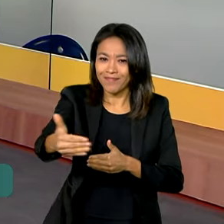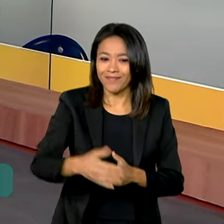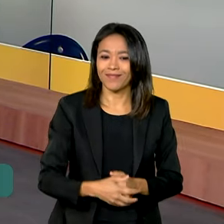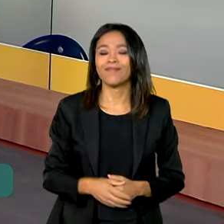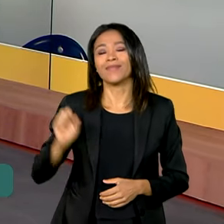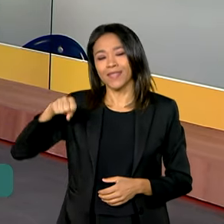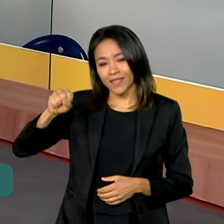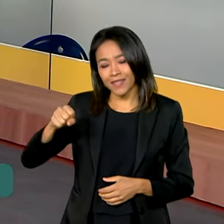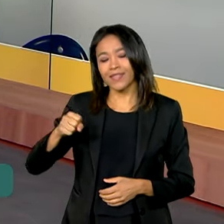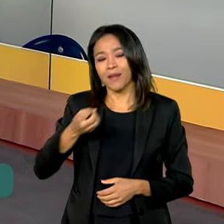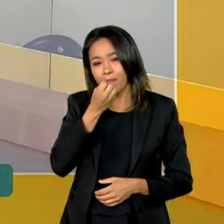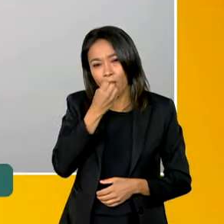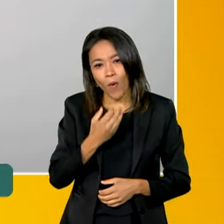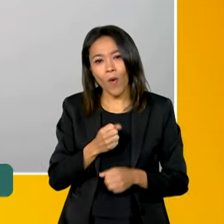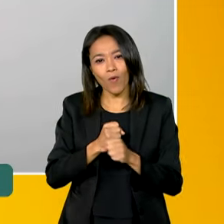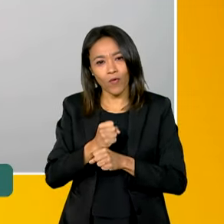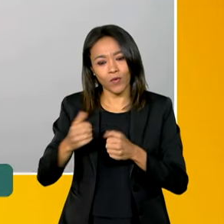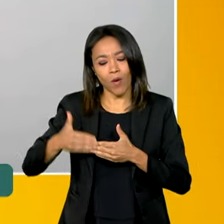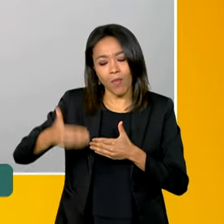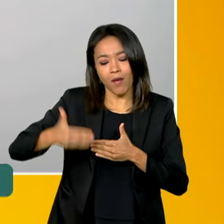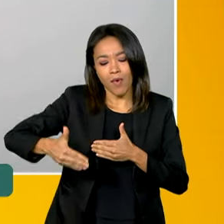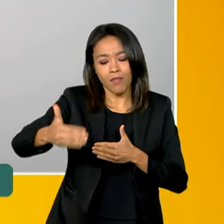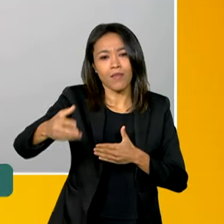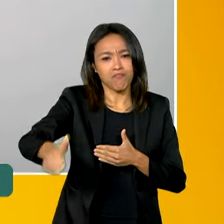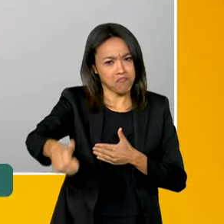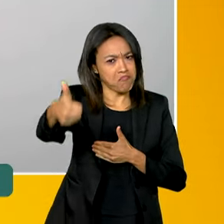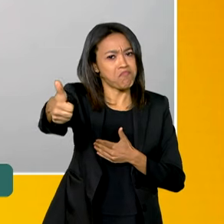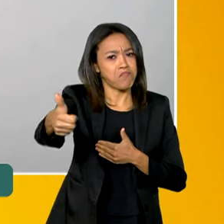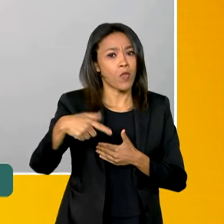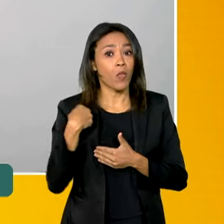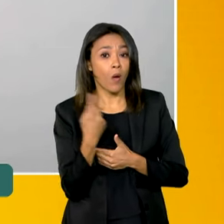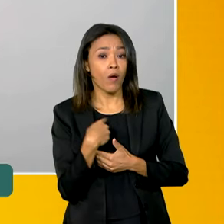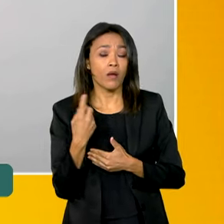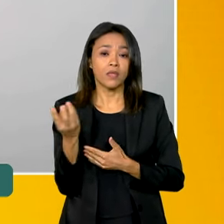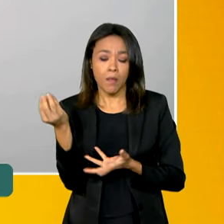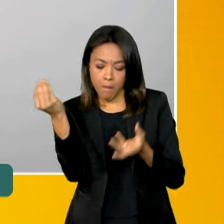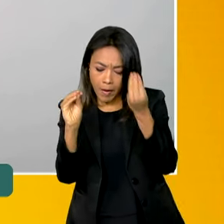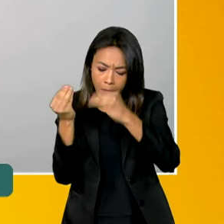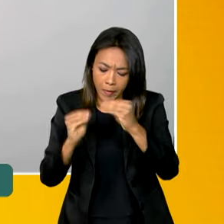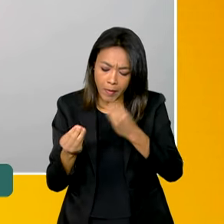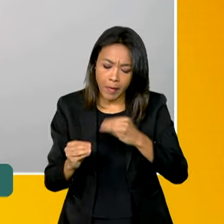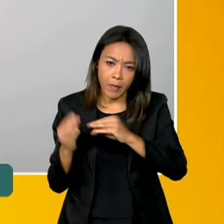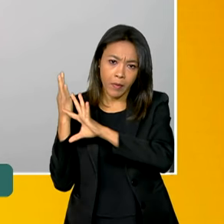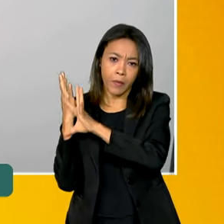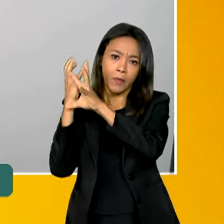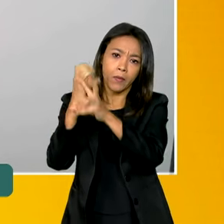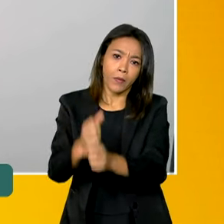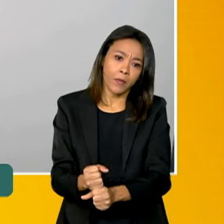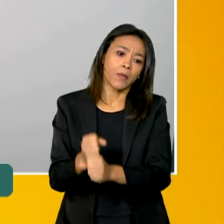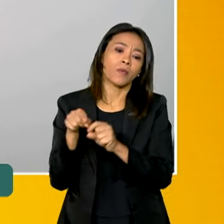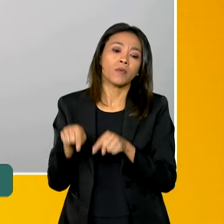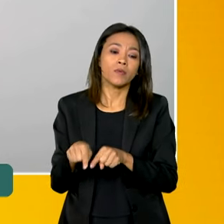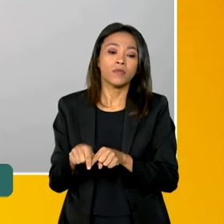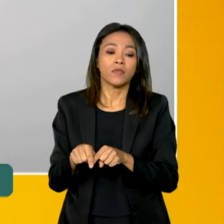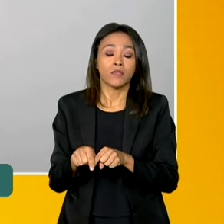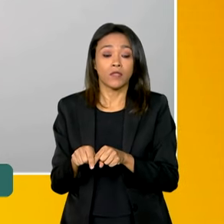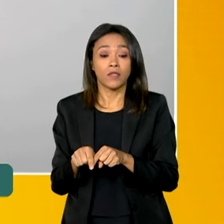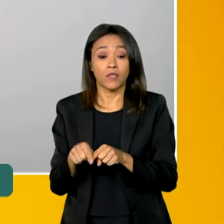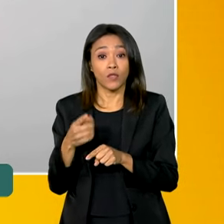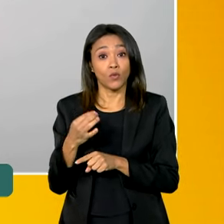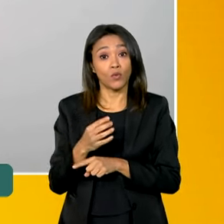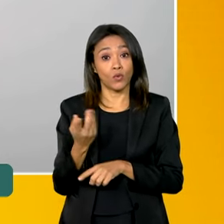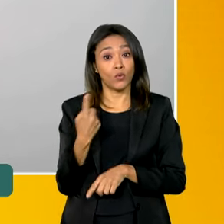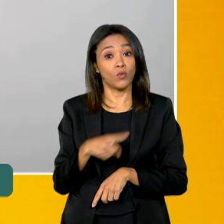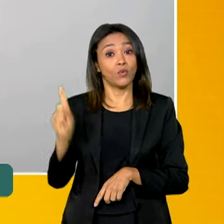Perspectivas boas, a gente já está na elaboração do novo balanço dos últimos